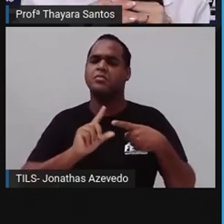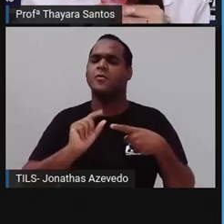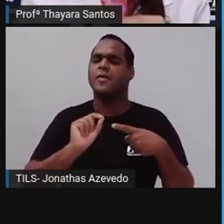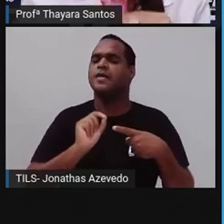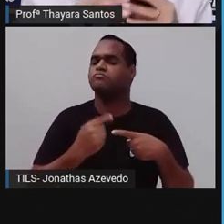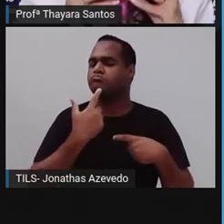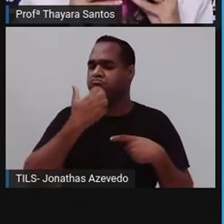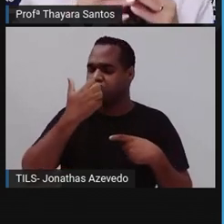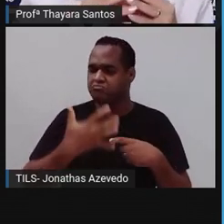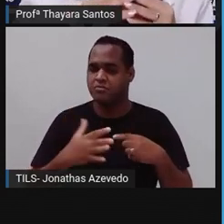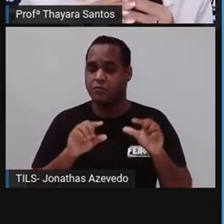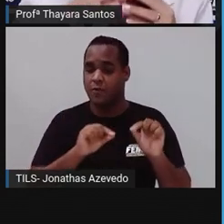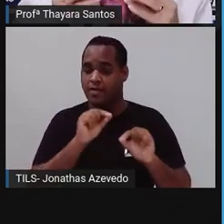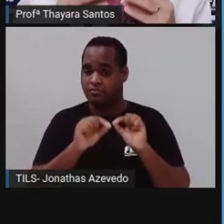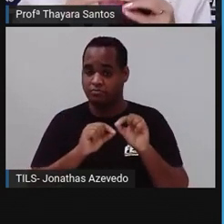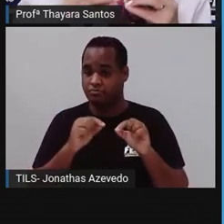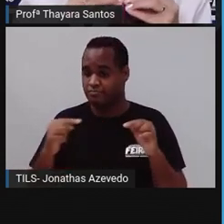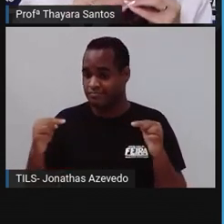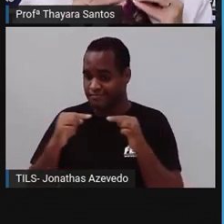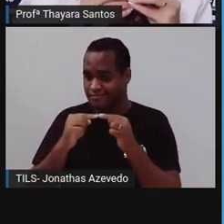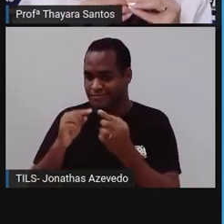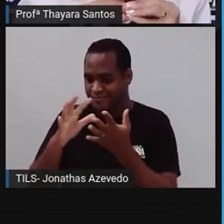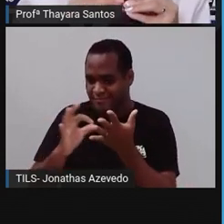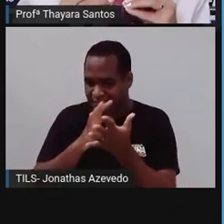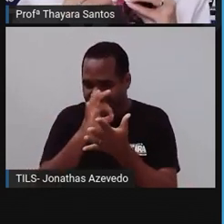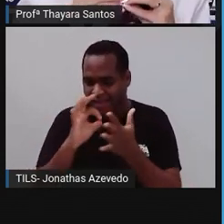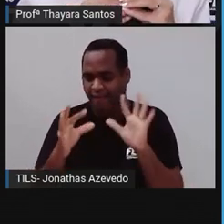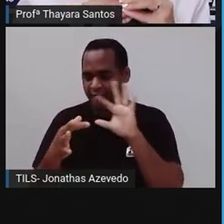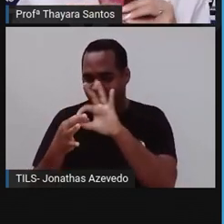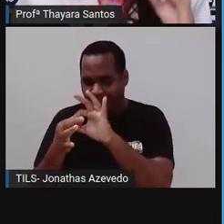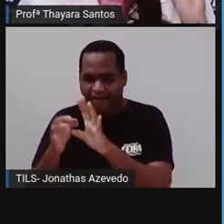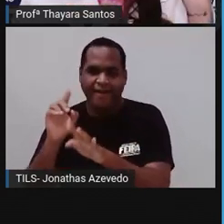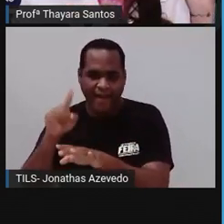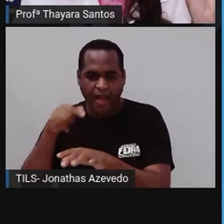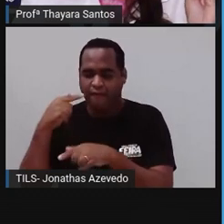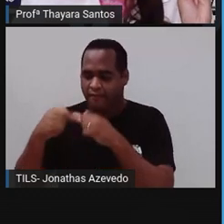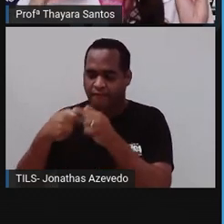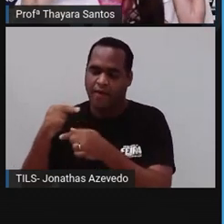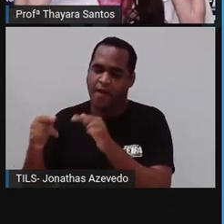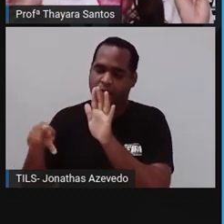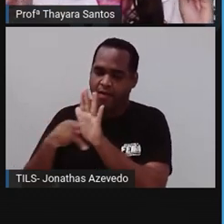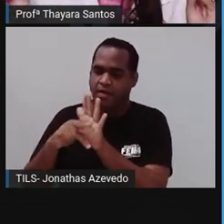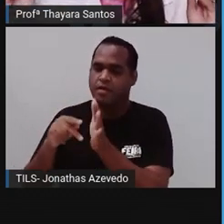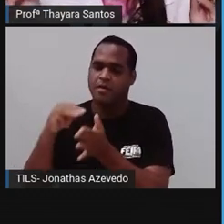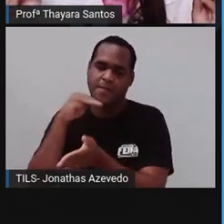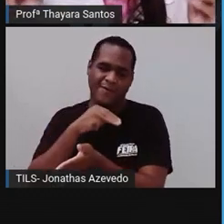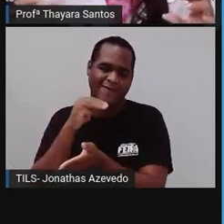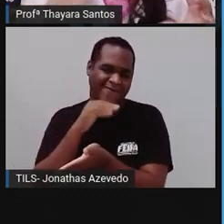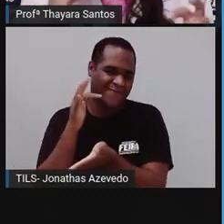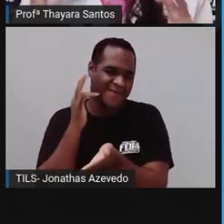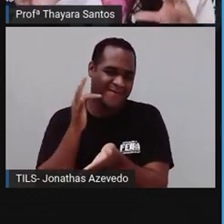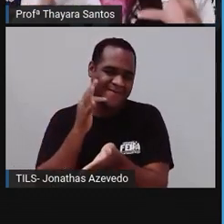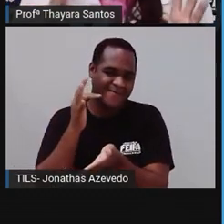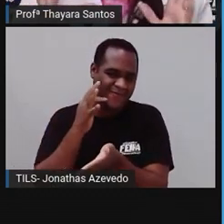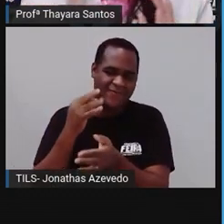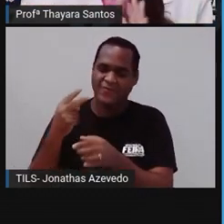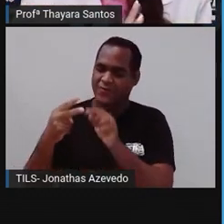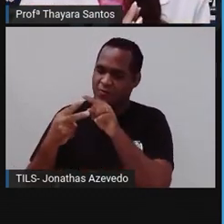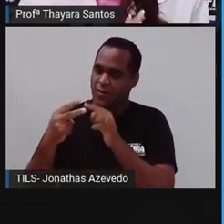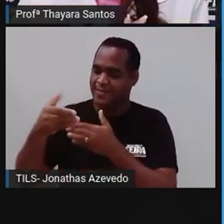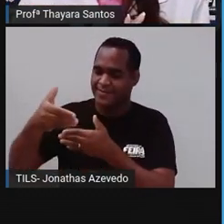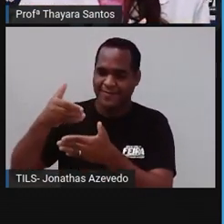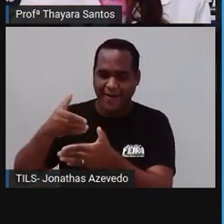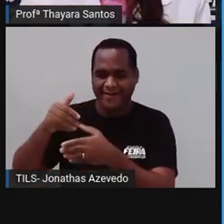a gente está falando do envolvimento de células reprodutivas, dos gametas, gameta masculino e gameta feminino. E tem troca de